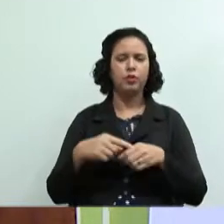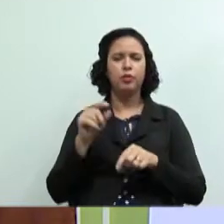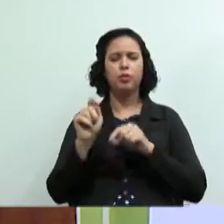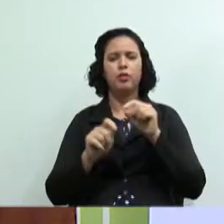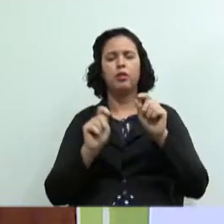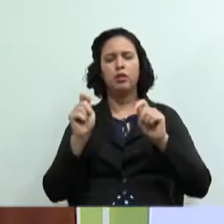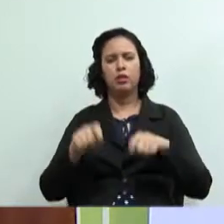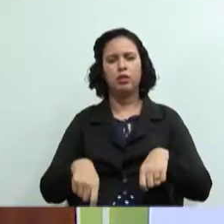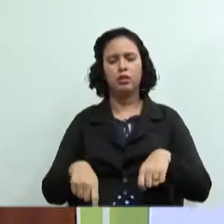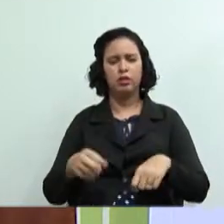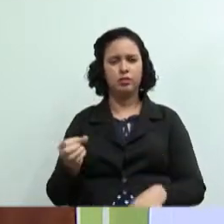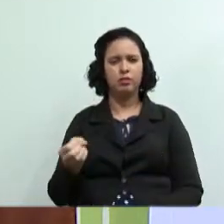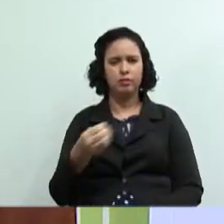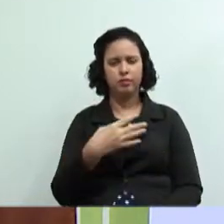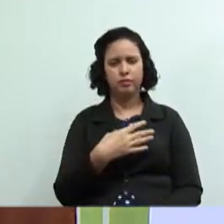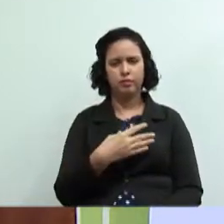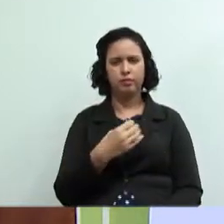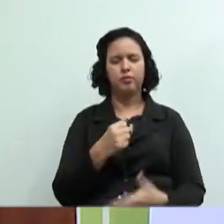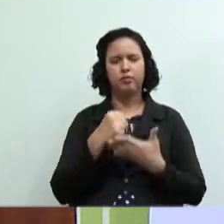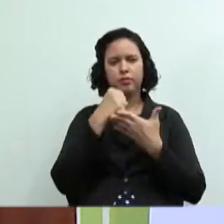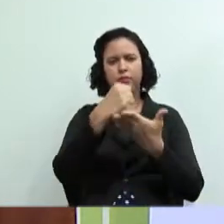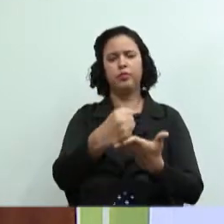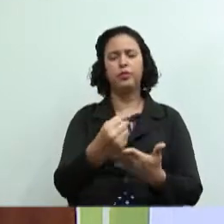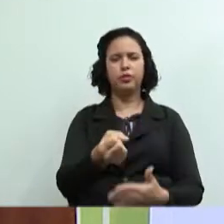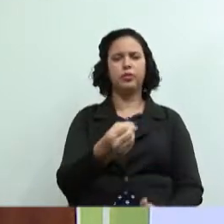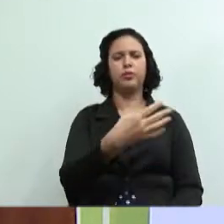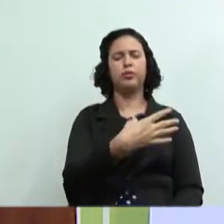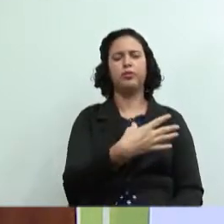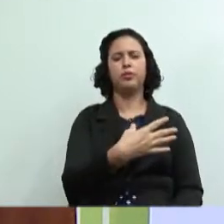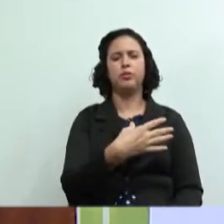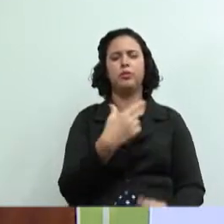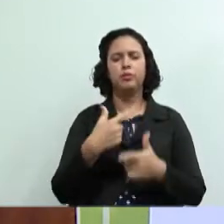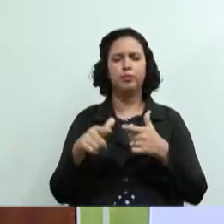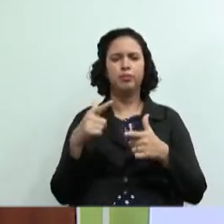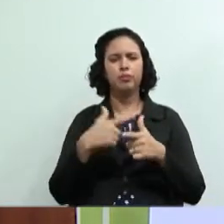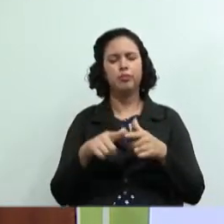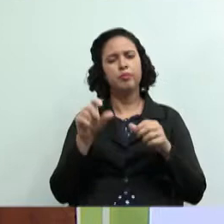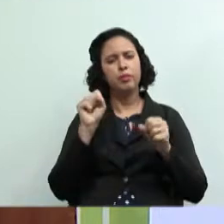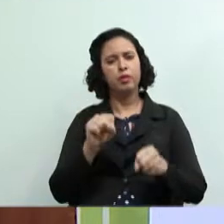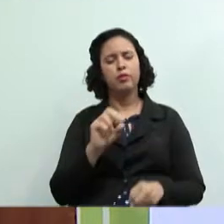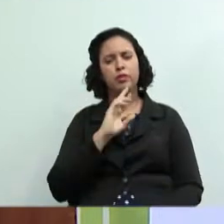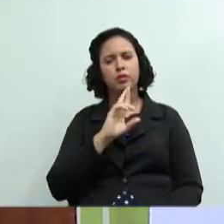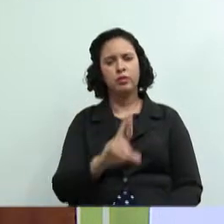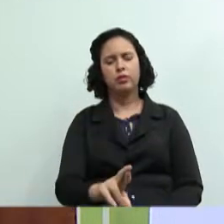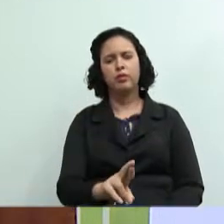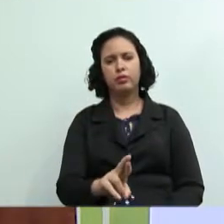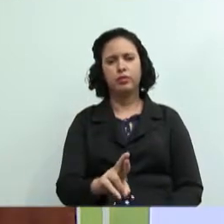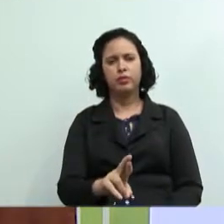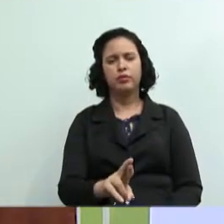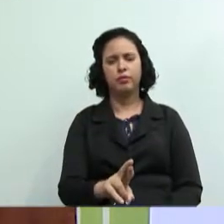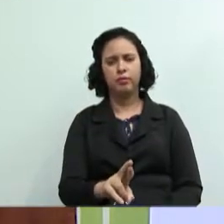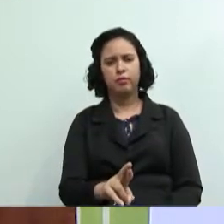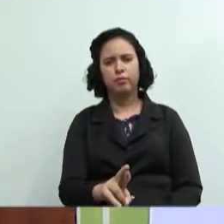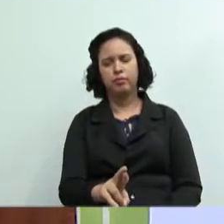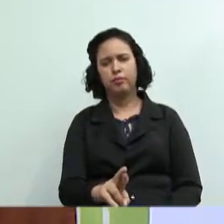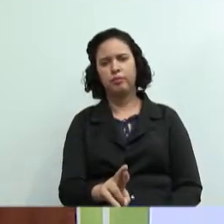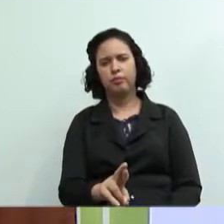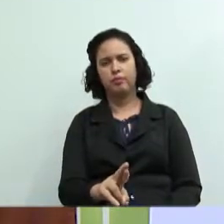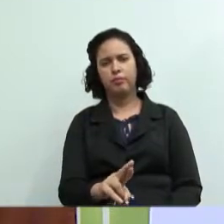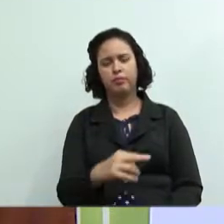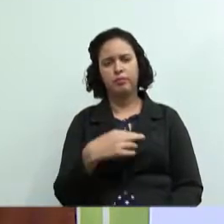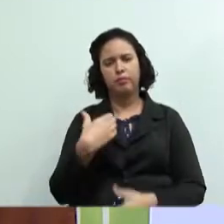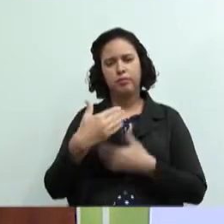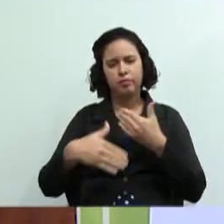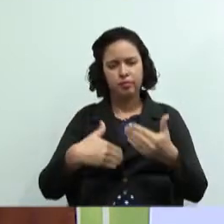podem inovar o que vocês podem trazer de novo que problema que vocês podem resolver a partir da organização de pessoas